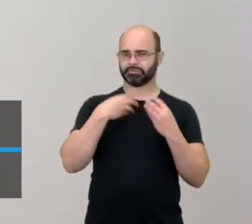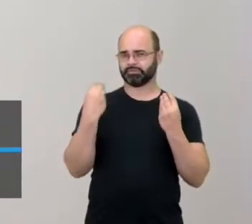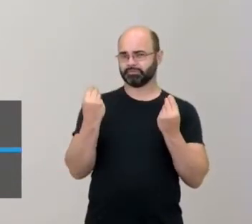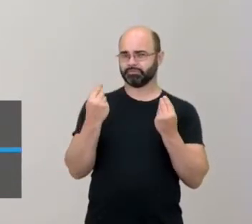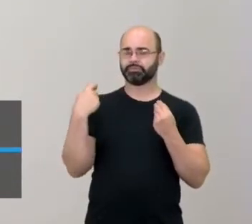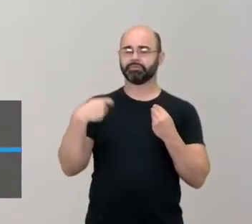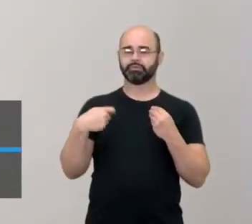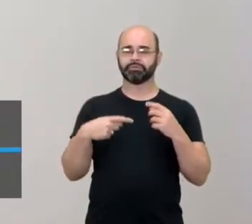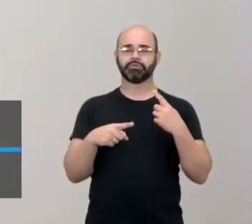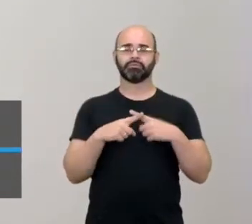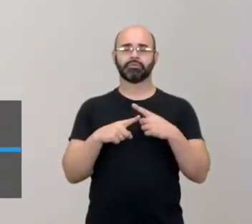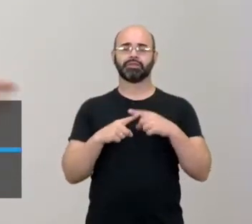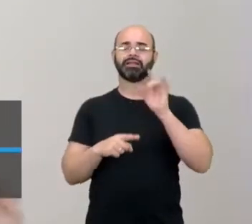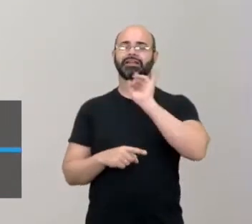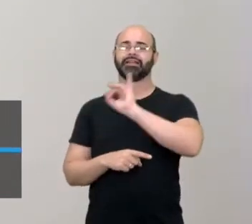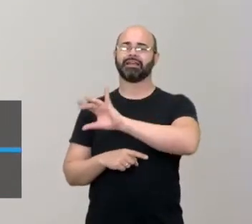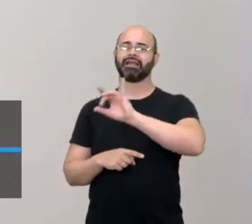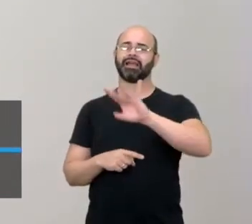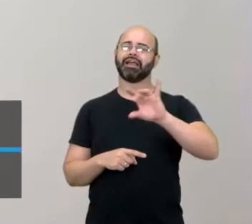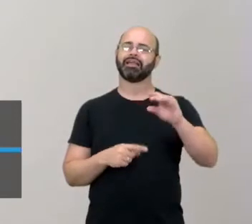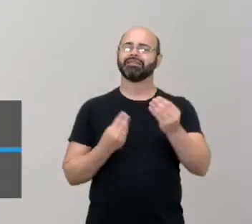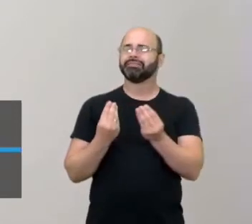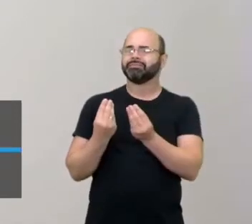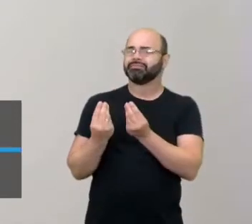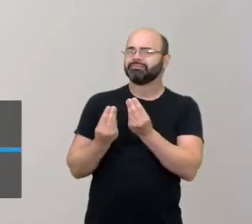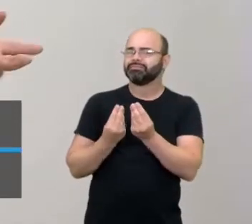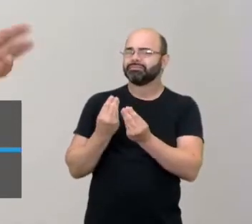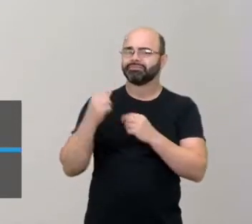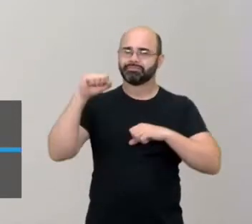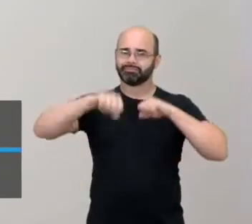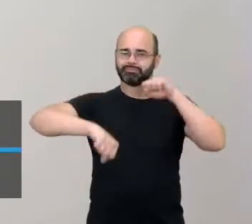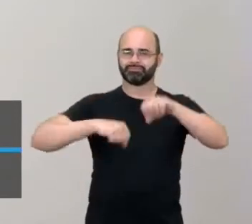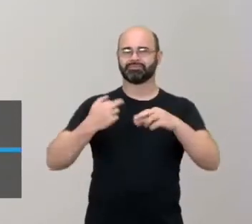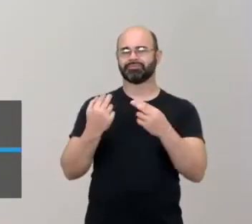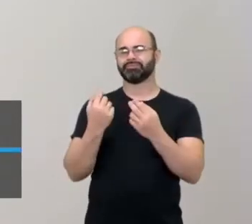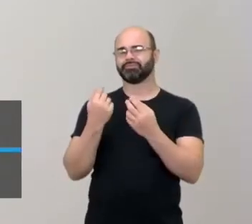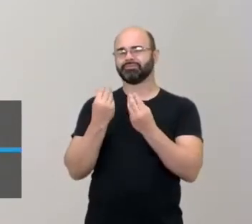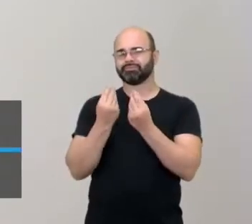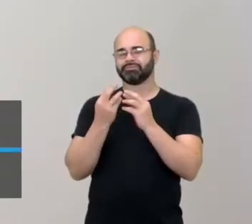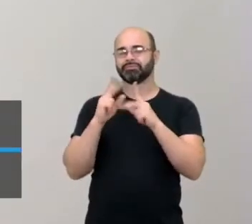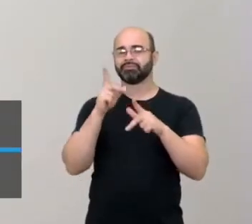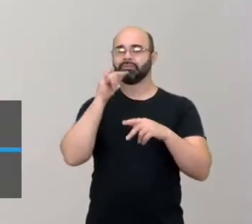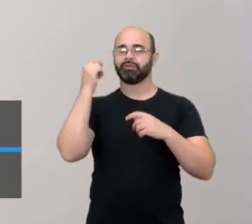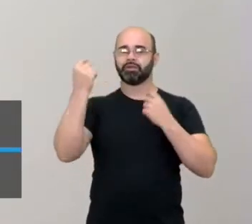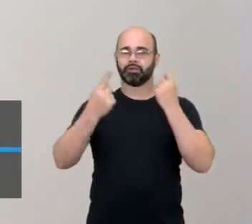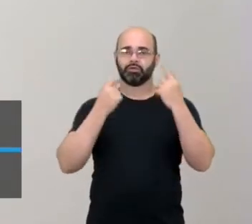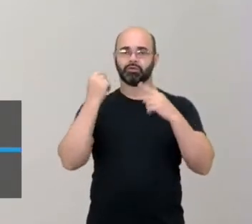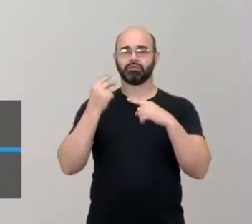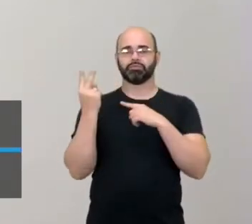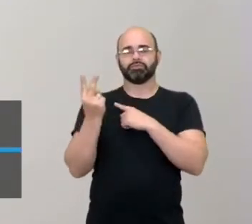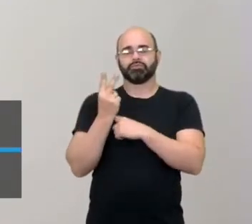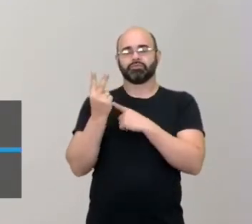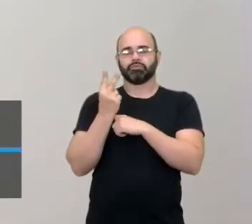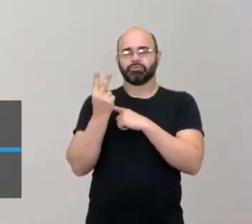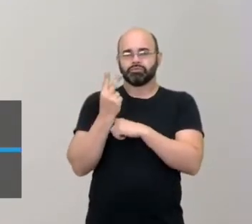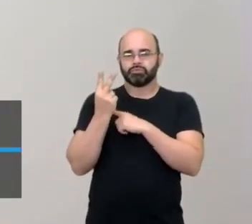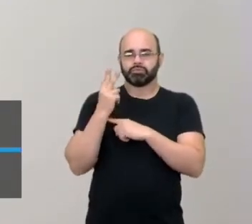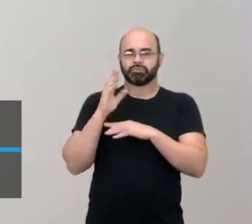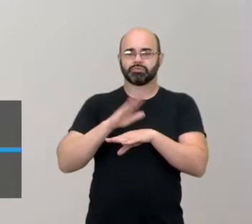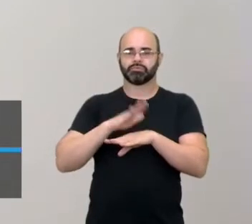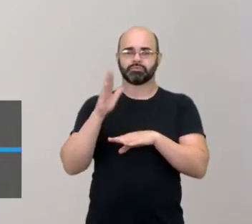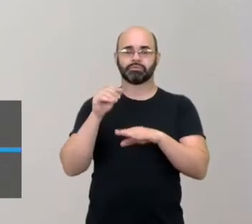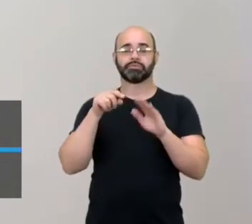Porque cada uma tem uma particularidade, umas são mais para defesa, outras tem algumas coisas mais específicas. Então, é bom